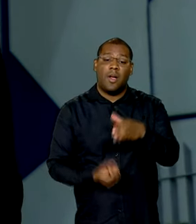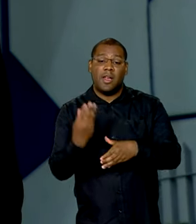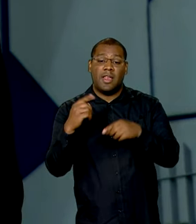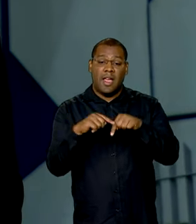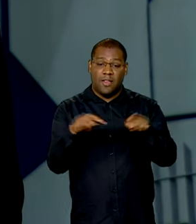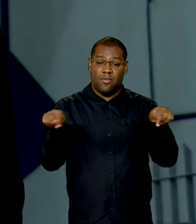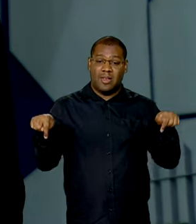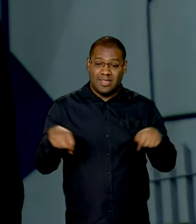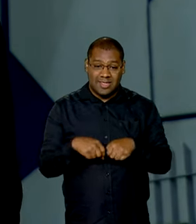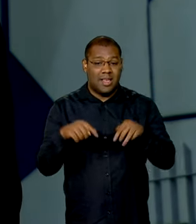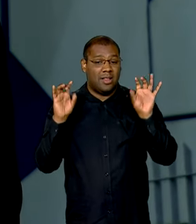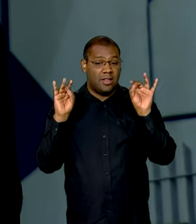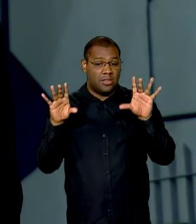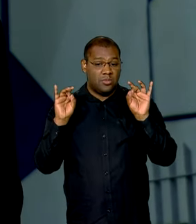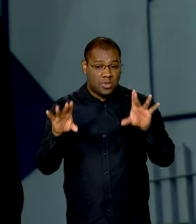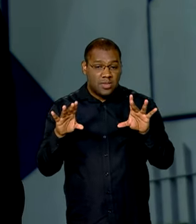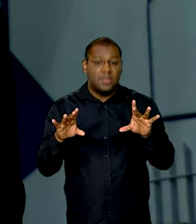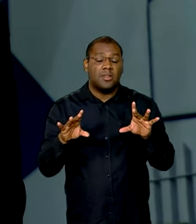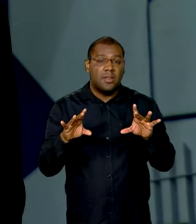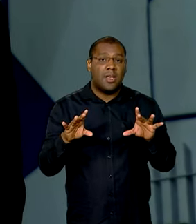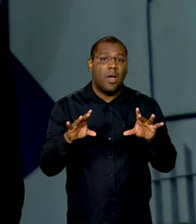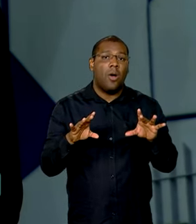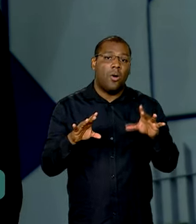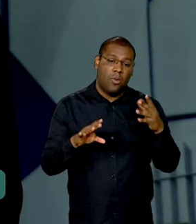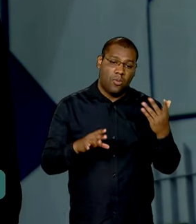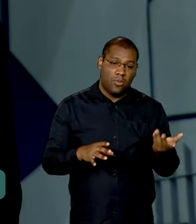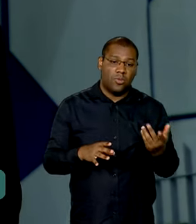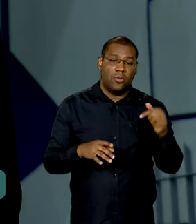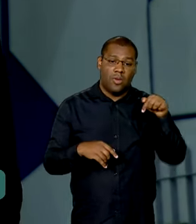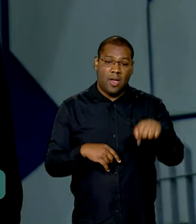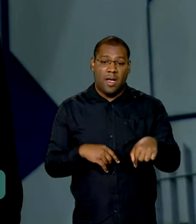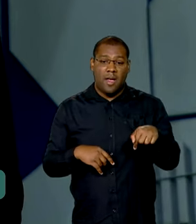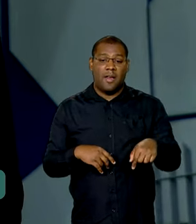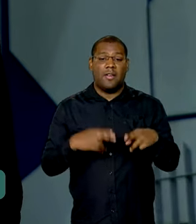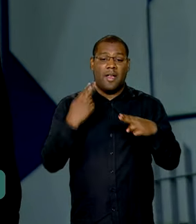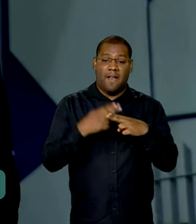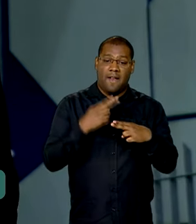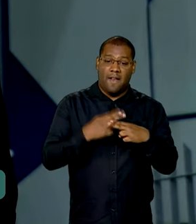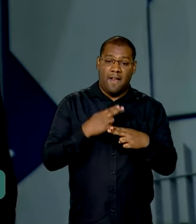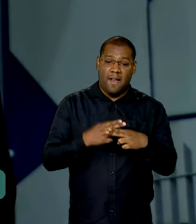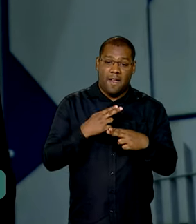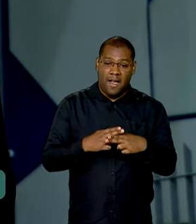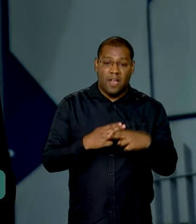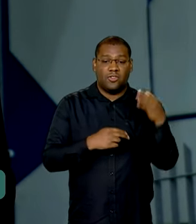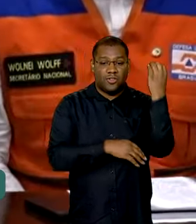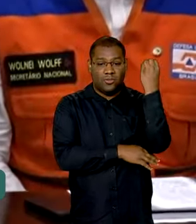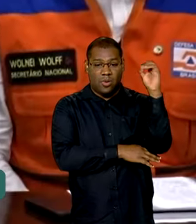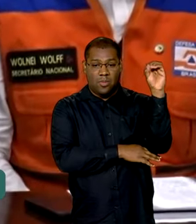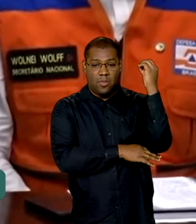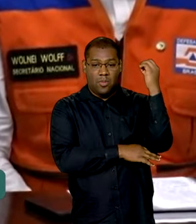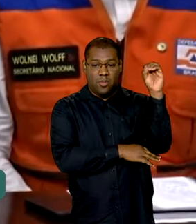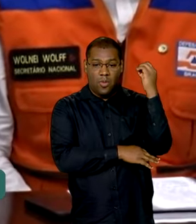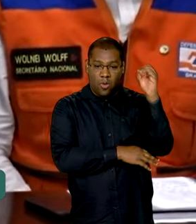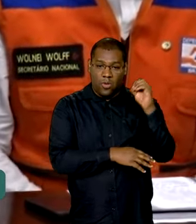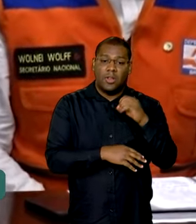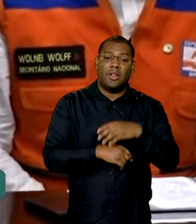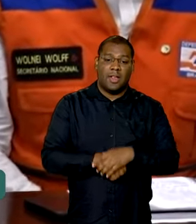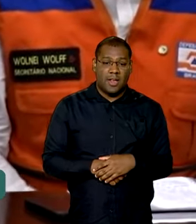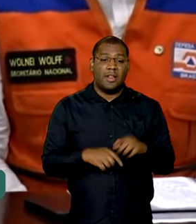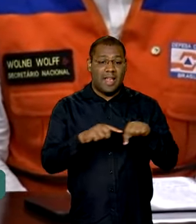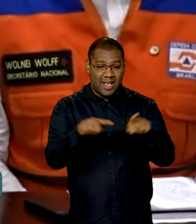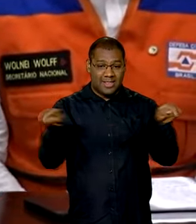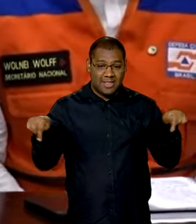para o Rio Grande do Sul. Esse escritório vai funcionar aqui na sede da Caixa Econômica Federal de Porto Alegre. A gente está lidando,